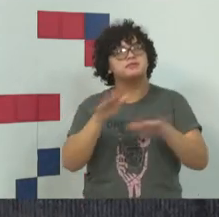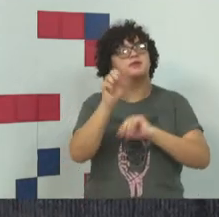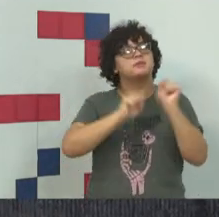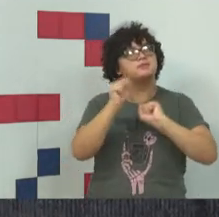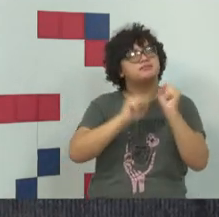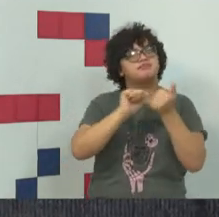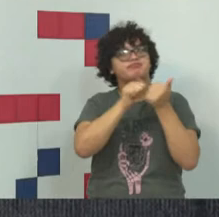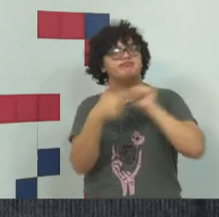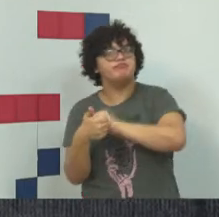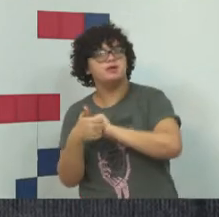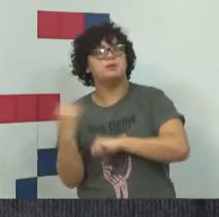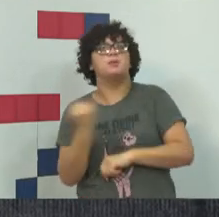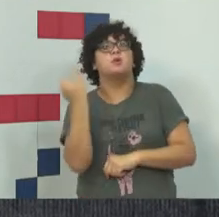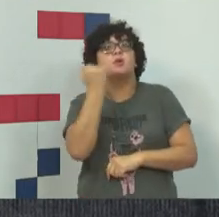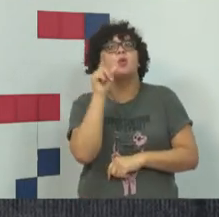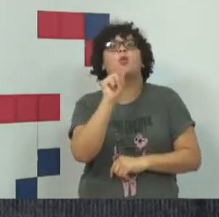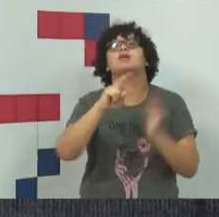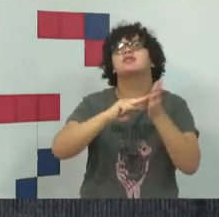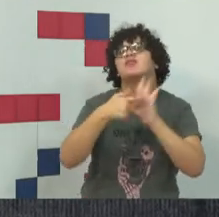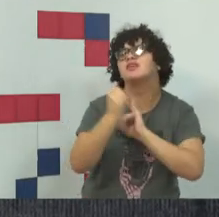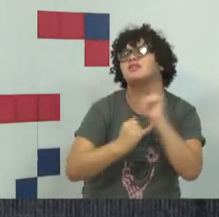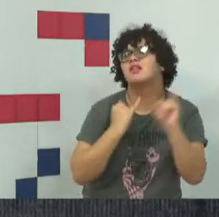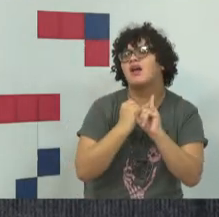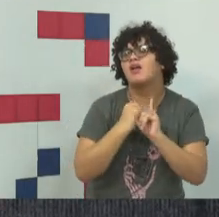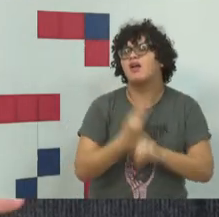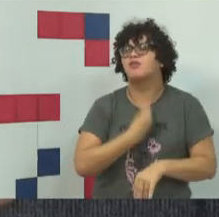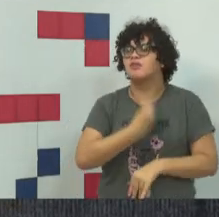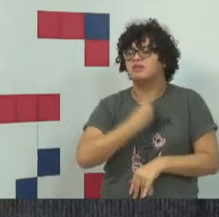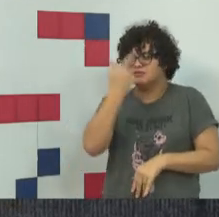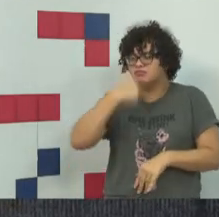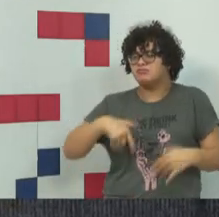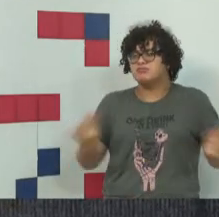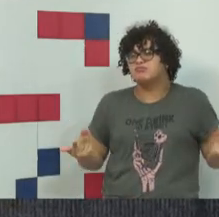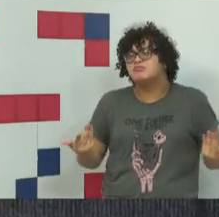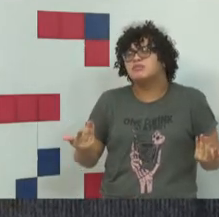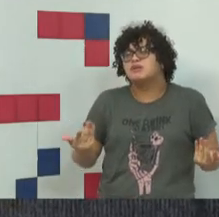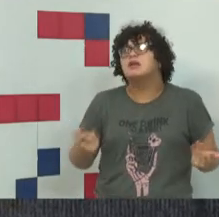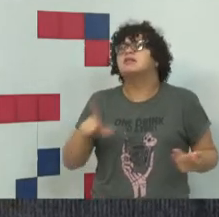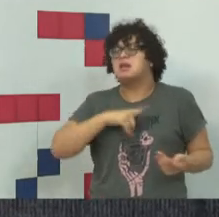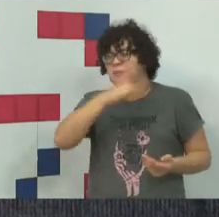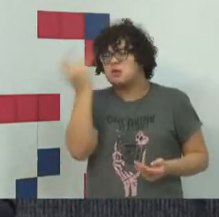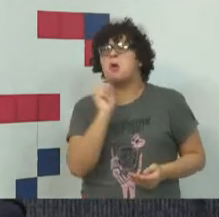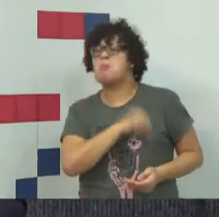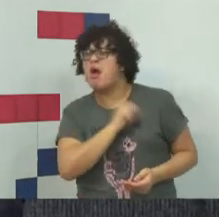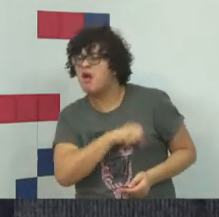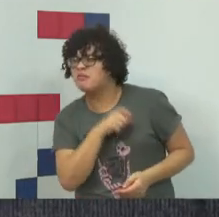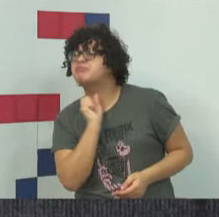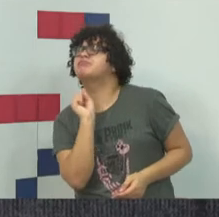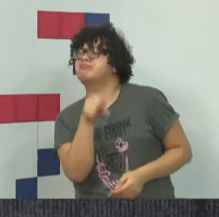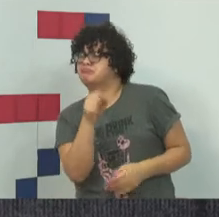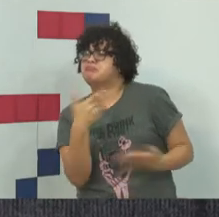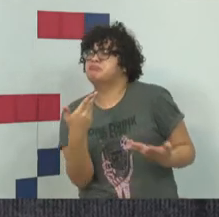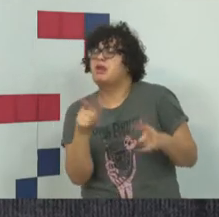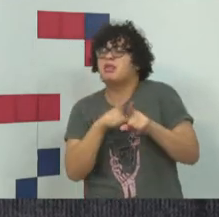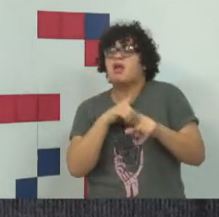significado da importância do que é a internet nas nossas vidas. Pessoas más, pessoas mal-intencionadas também vão usar